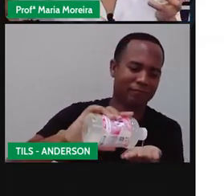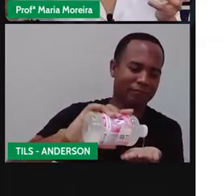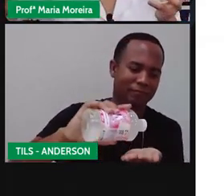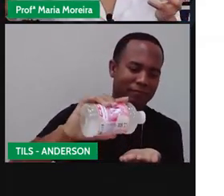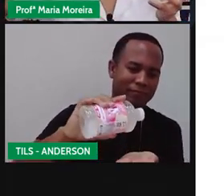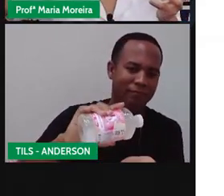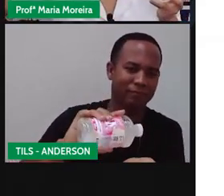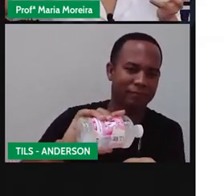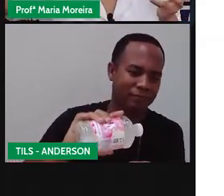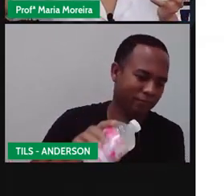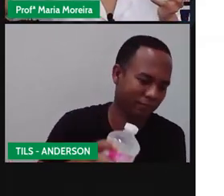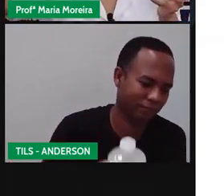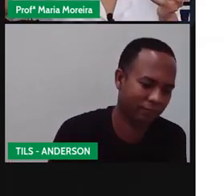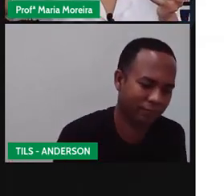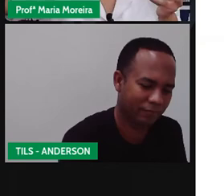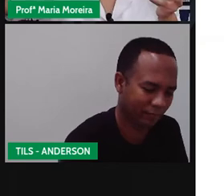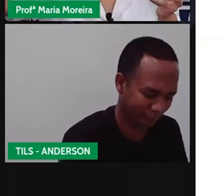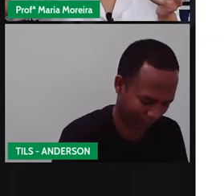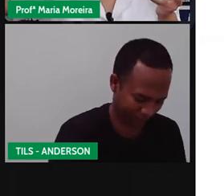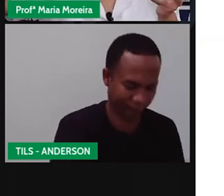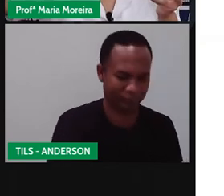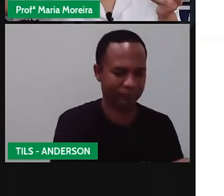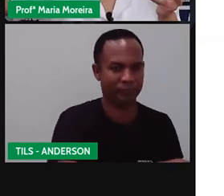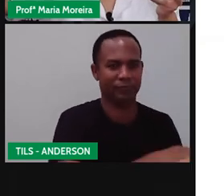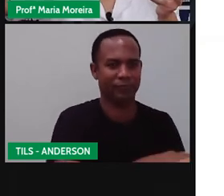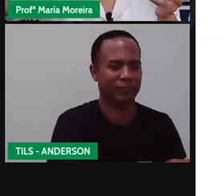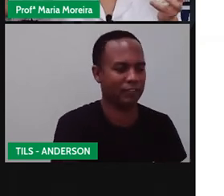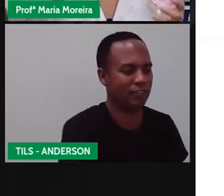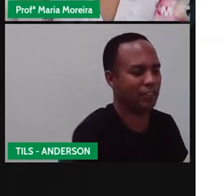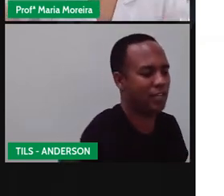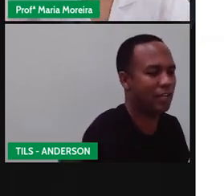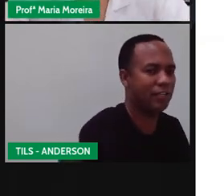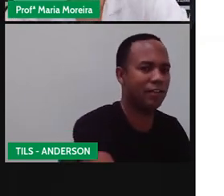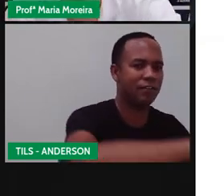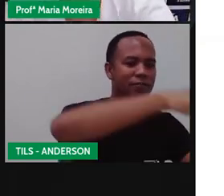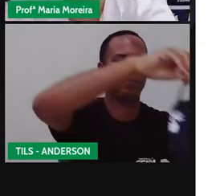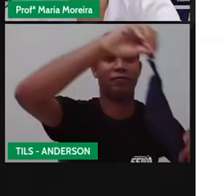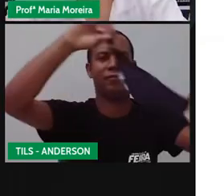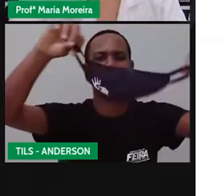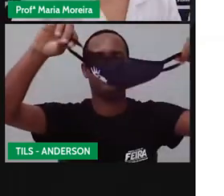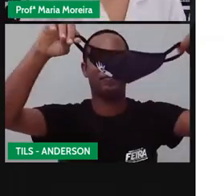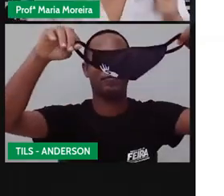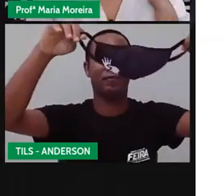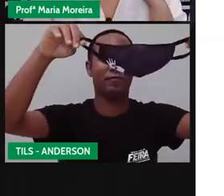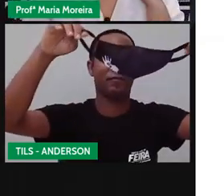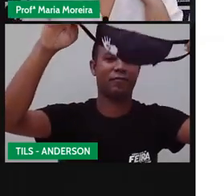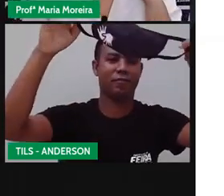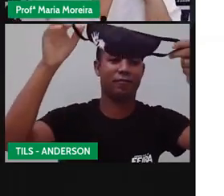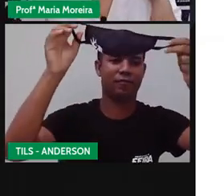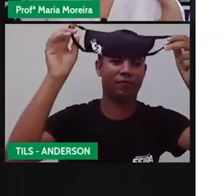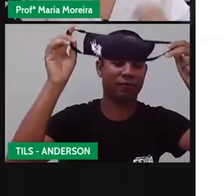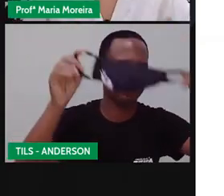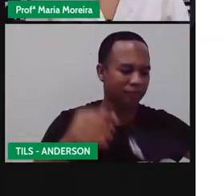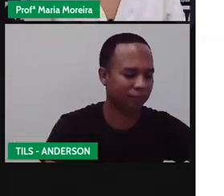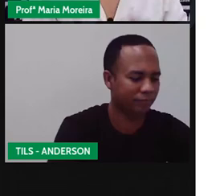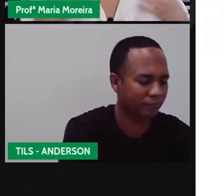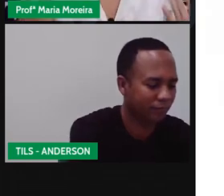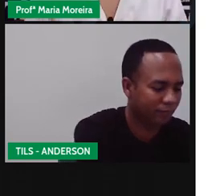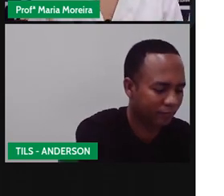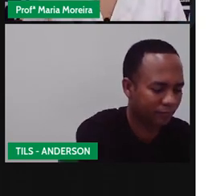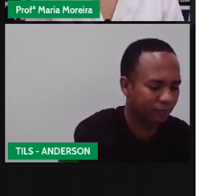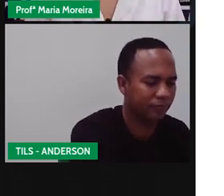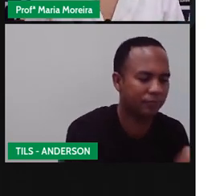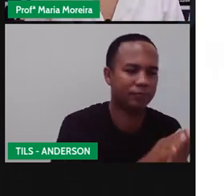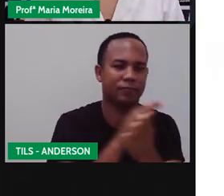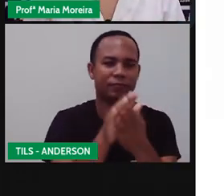Máscara. Hoje minha máscara é personalizada, viu? A sua cadeira de libras. E se cuidem, fiquem bem guardadinhos, tá? Para que a gente